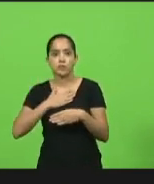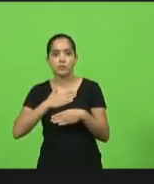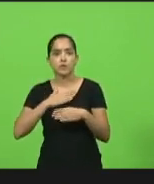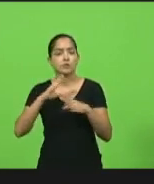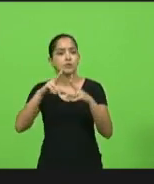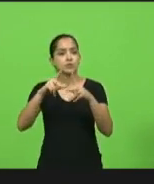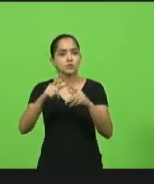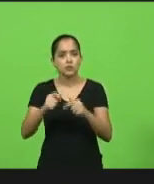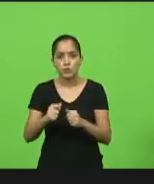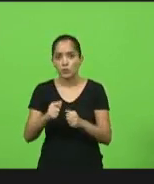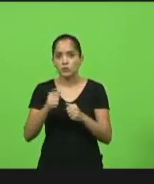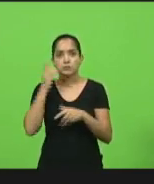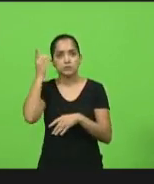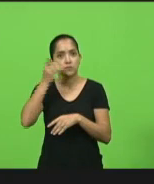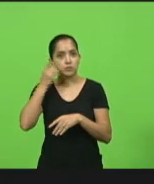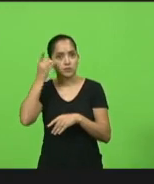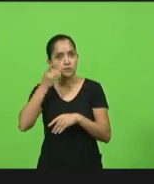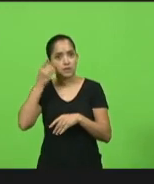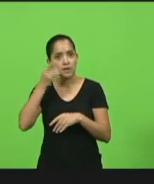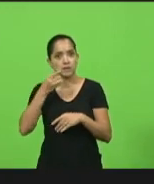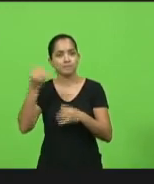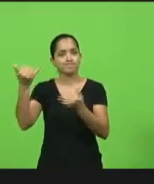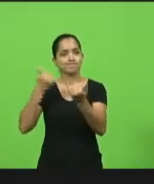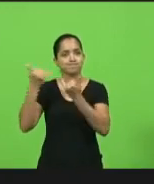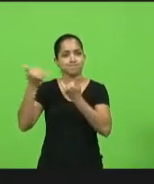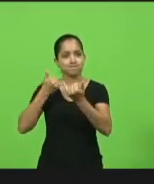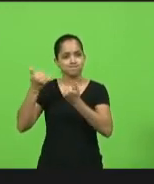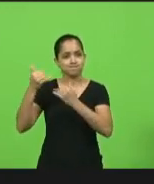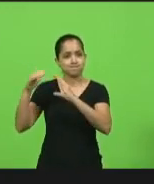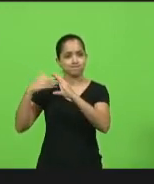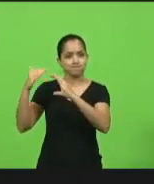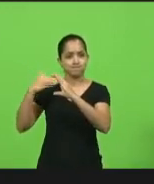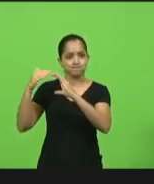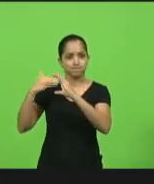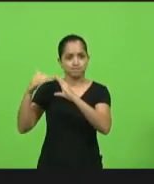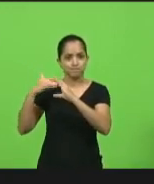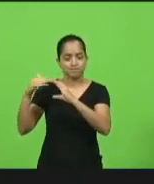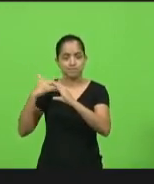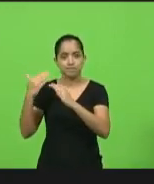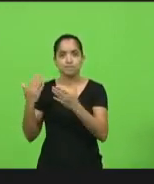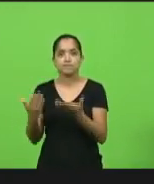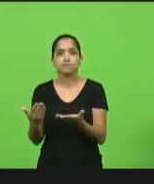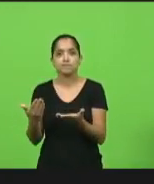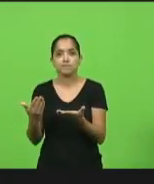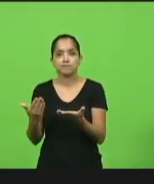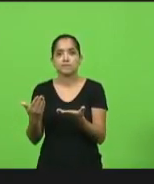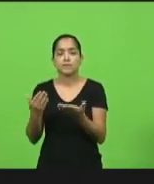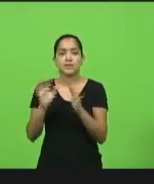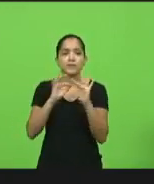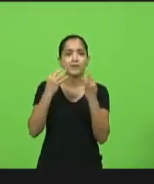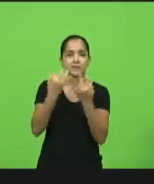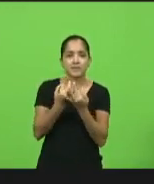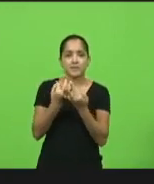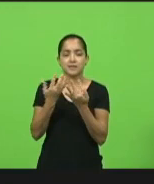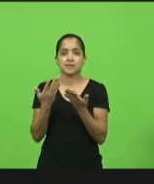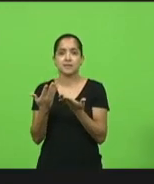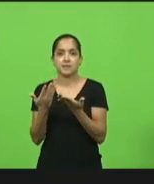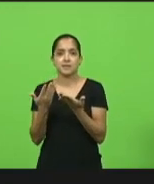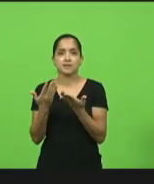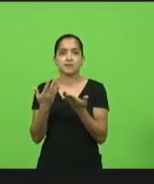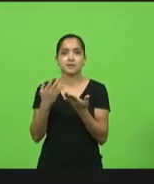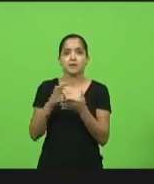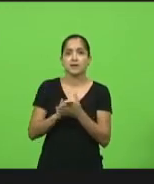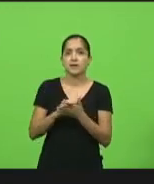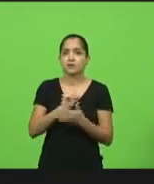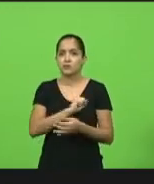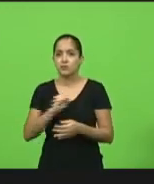todos os parlamentares, recebendo mensagens pelo WhatsApp direto com famílias, sogros, sogra,